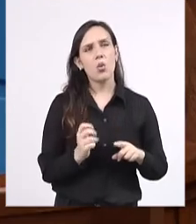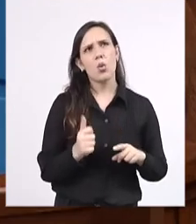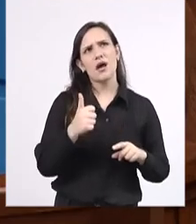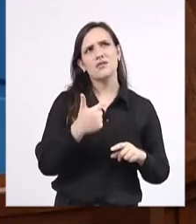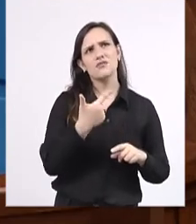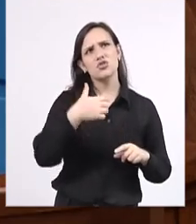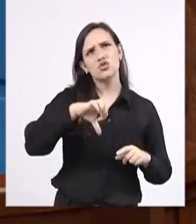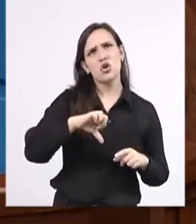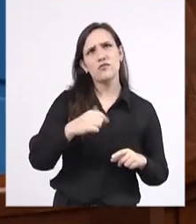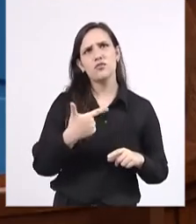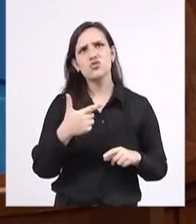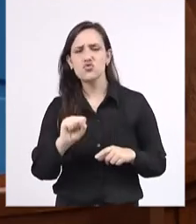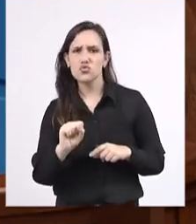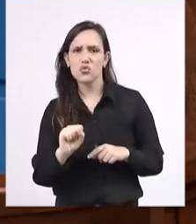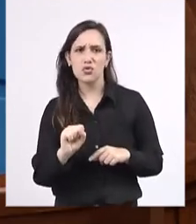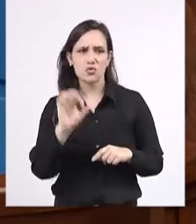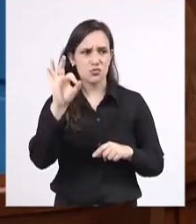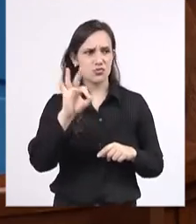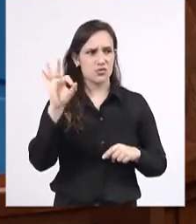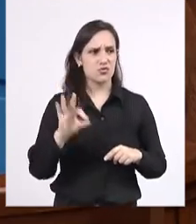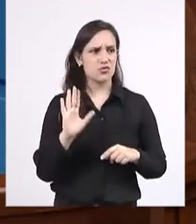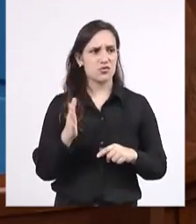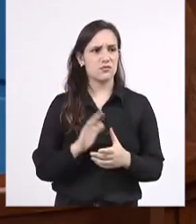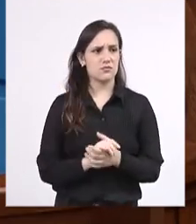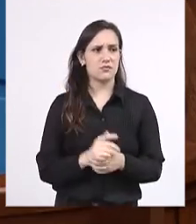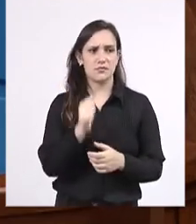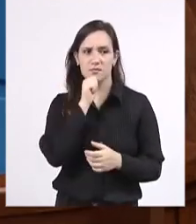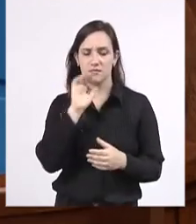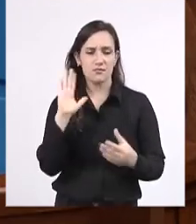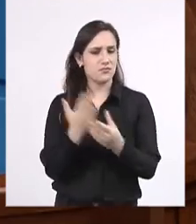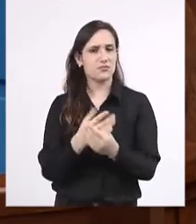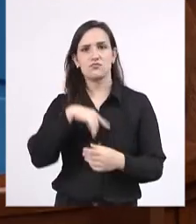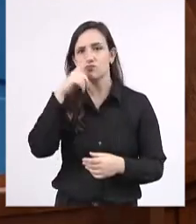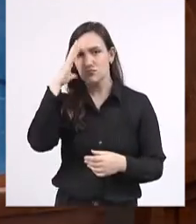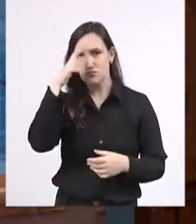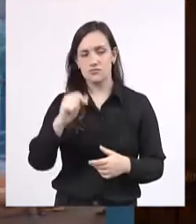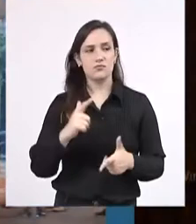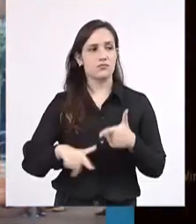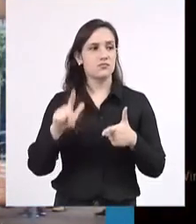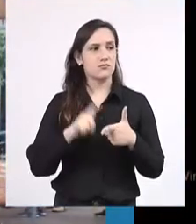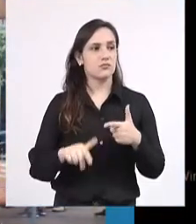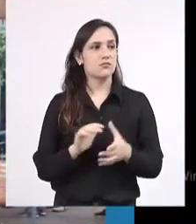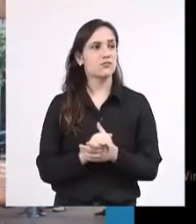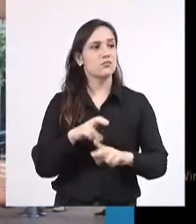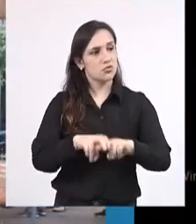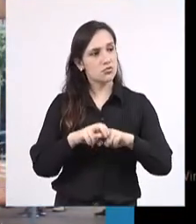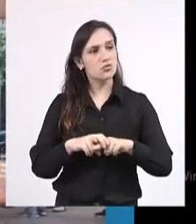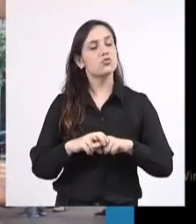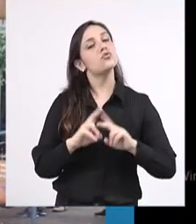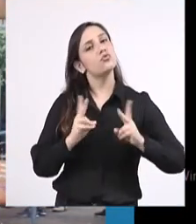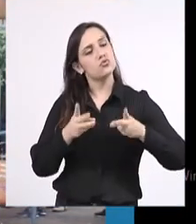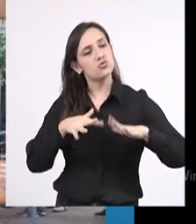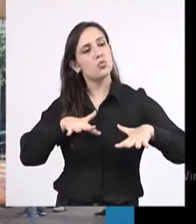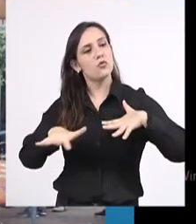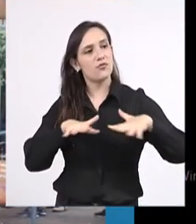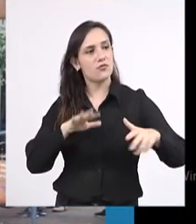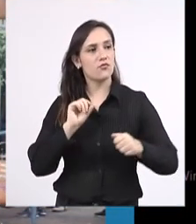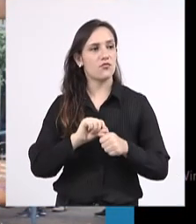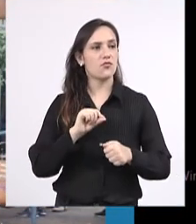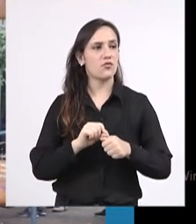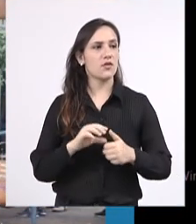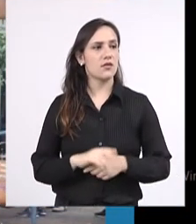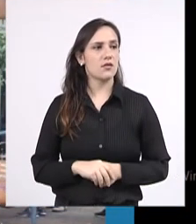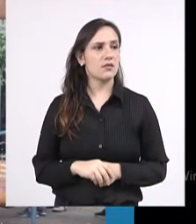ponto alguma coisa. Então, infelizmente, a ação ainda não resolve o nosso problema. Por isso, nós continuamos com os nossos movimentos.